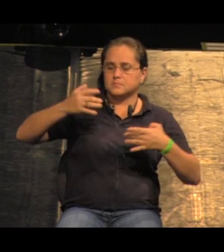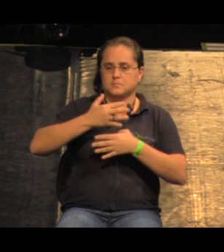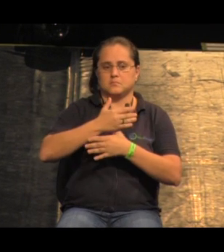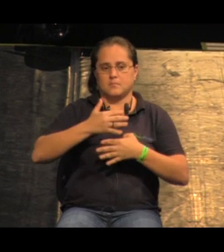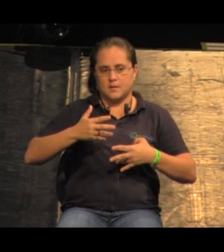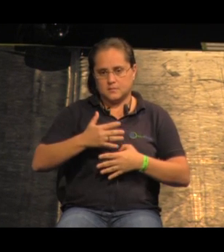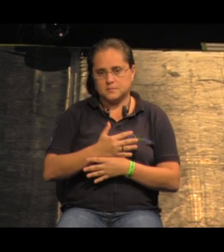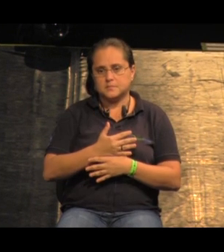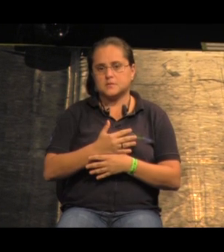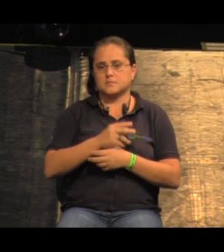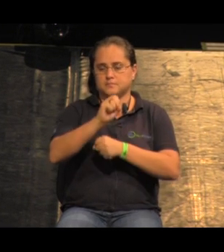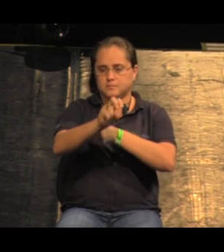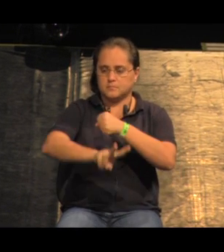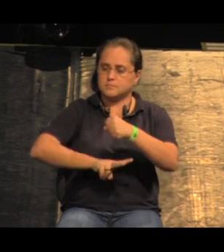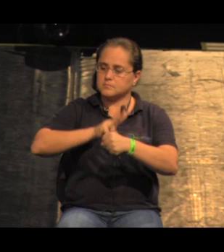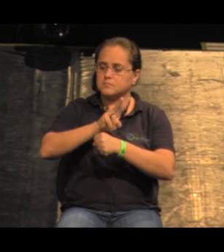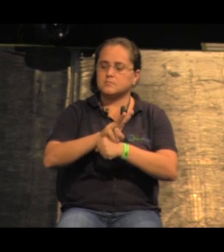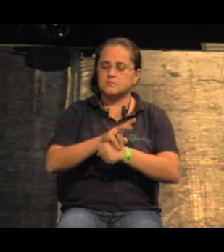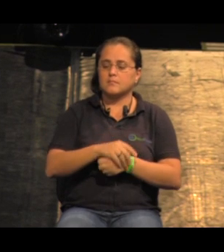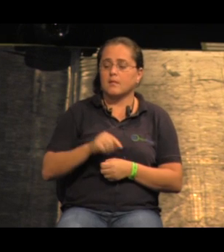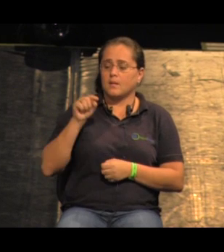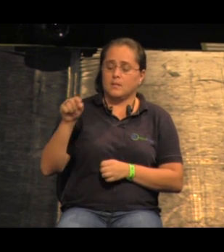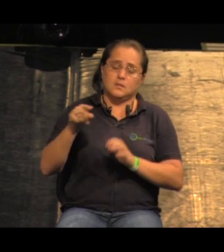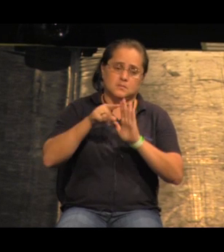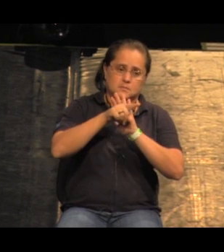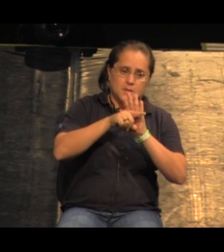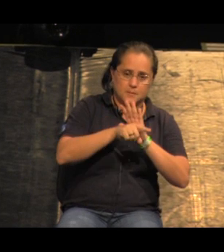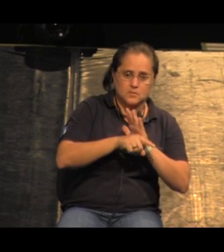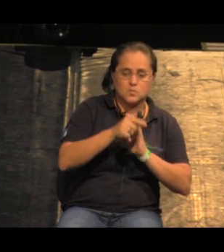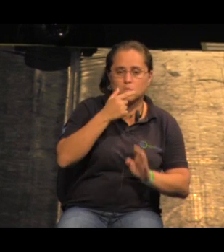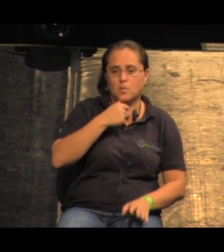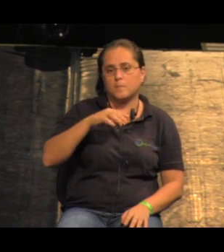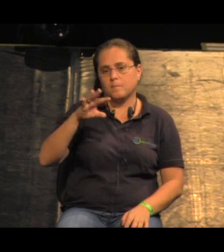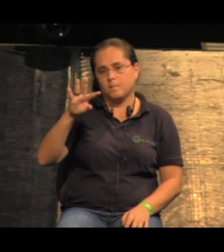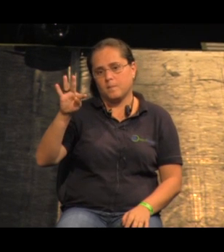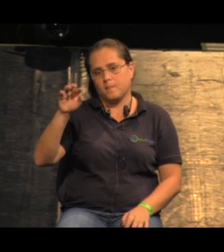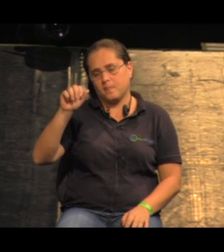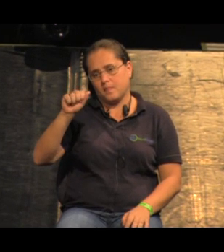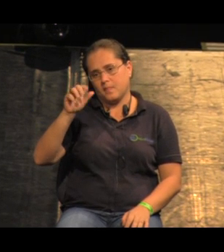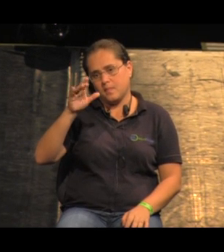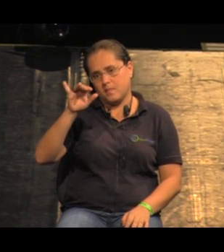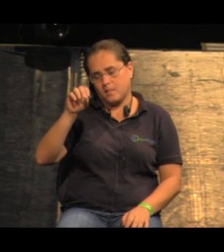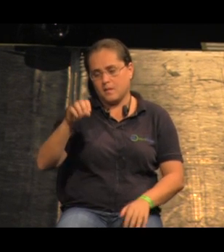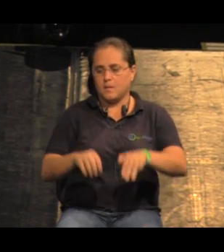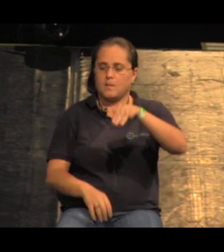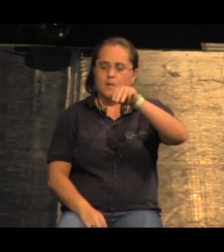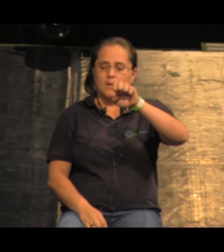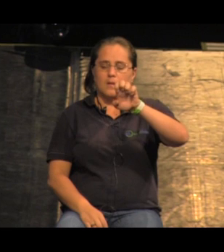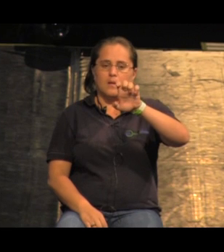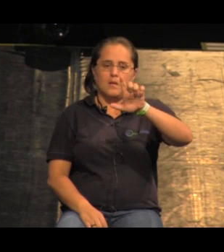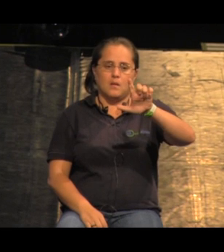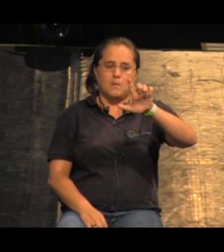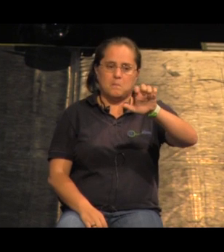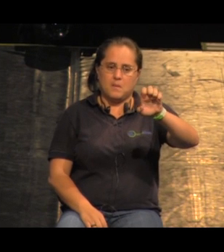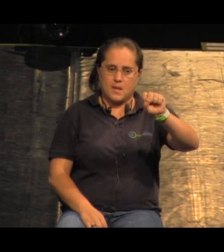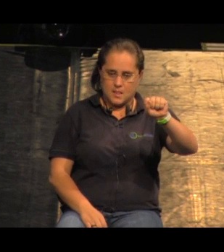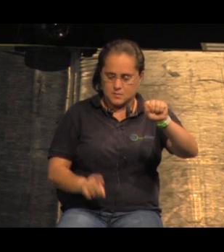utópica que pudesse ser sustentável. essa é a pesquisa do Tássio Mellis que é um cara da Berkeley que está estudando